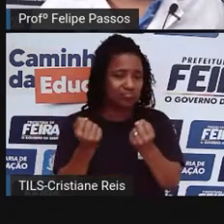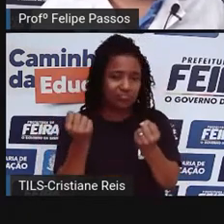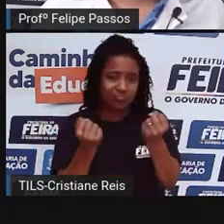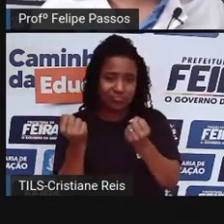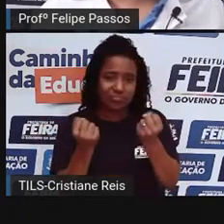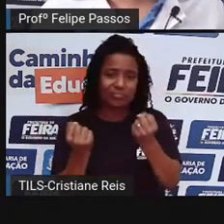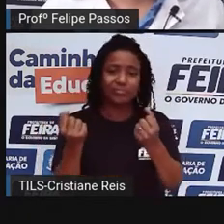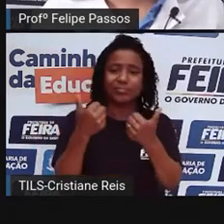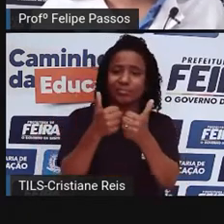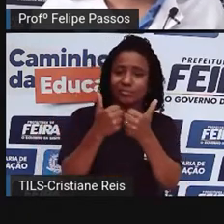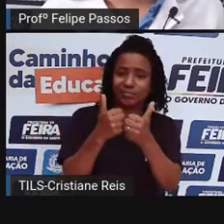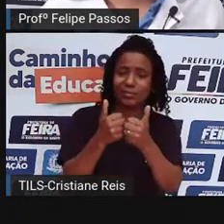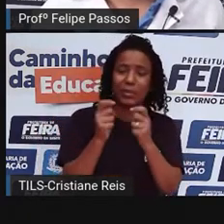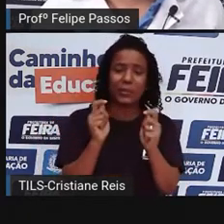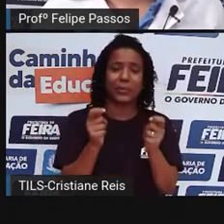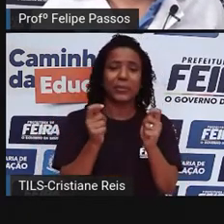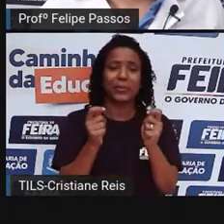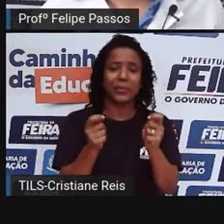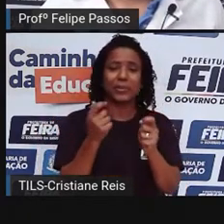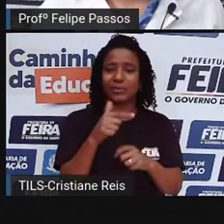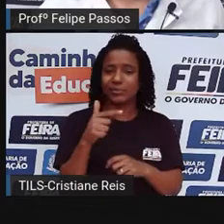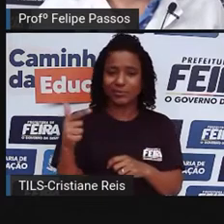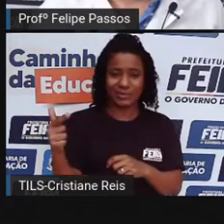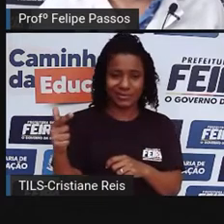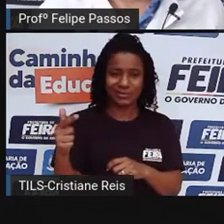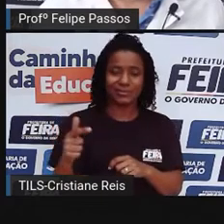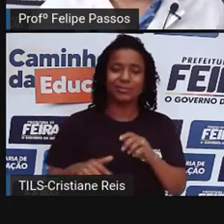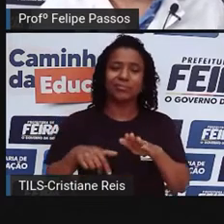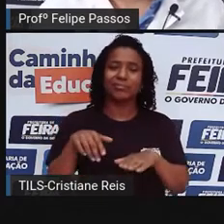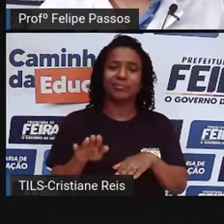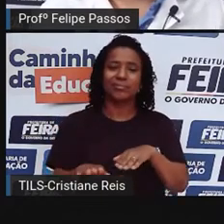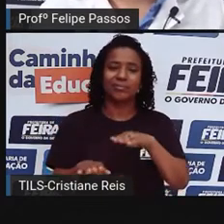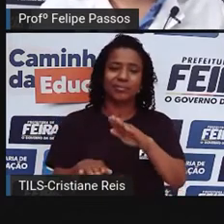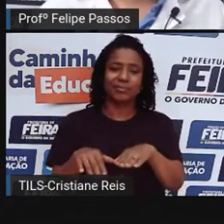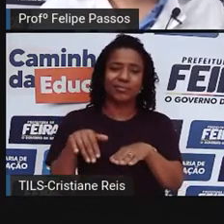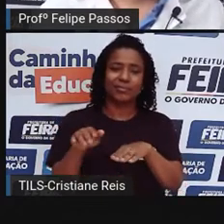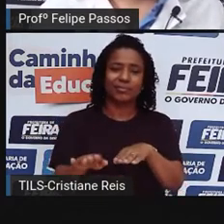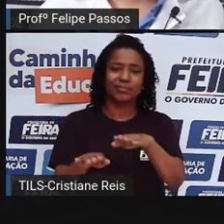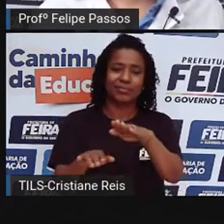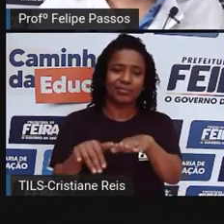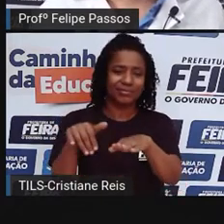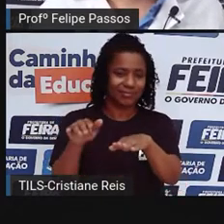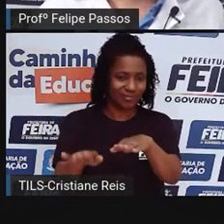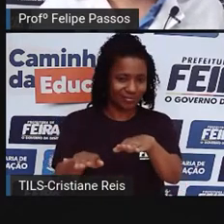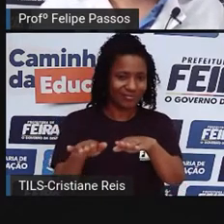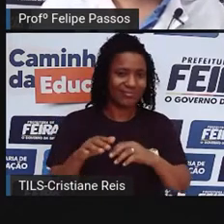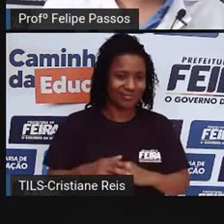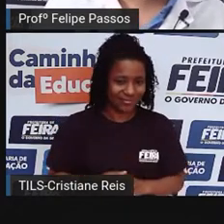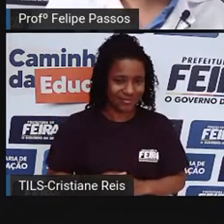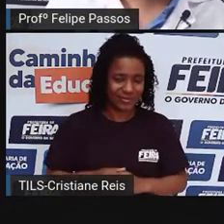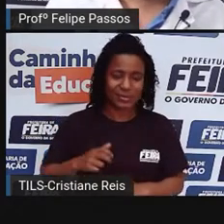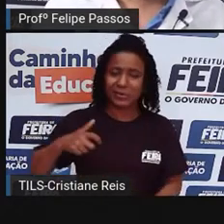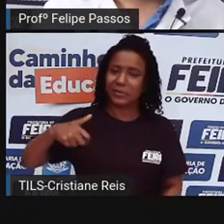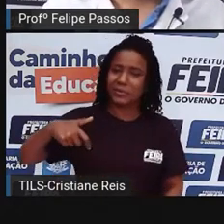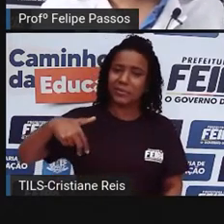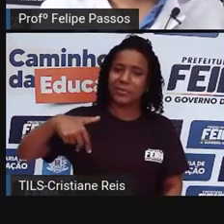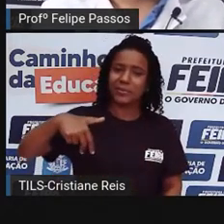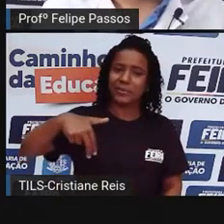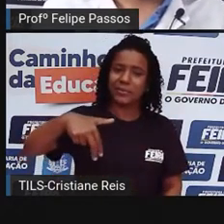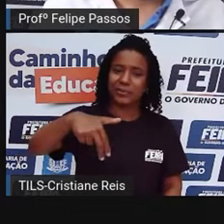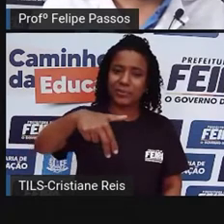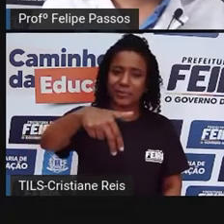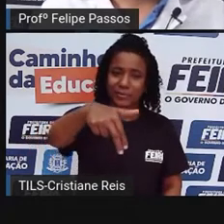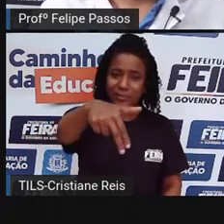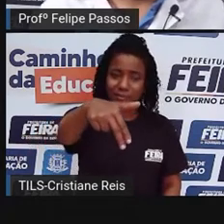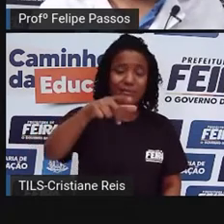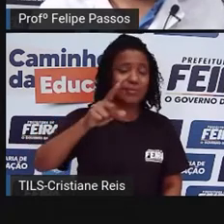tinha carro, não tinha carroça, não tinha essas coisas aí, né? Então, caminhar é uma forma de locomoção, é uma forma